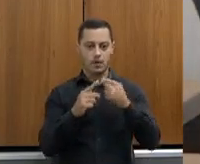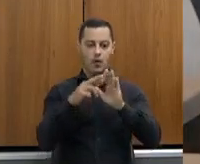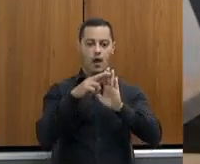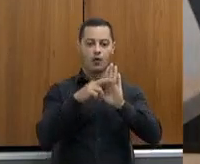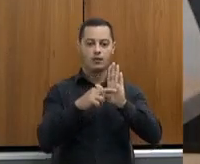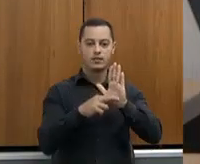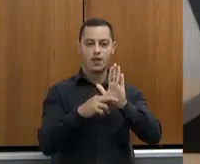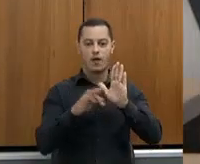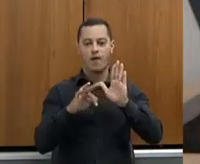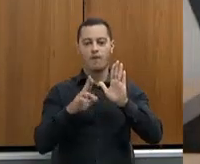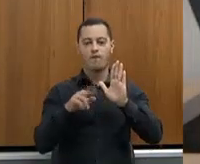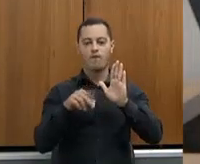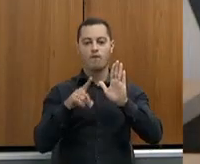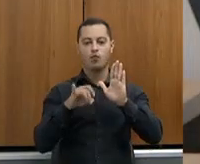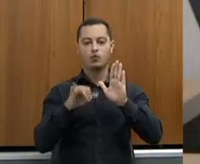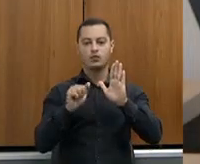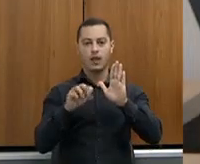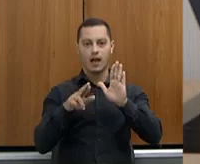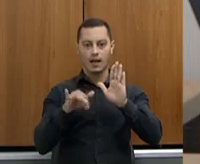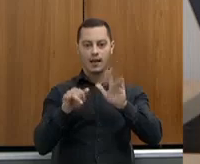fundiária rural.